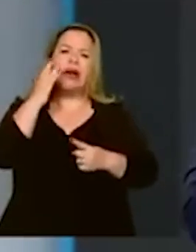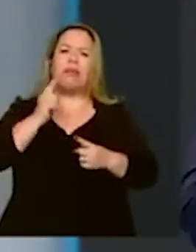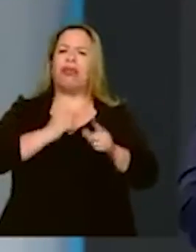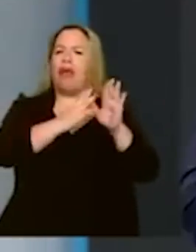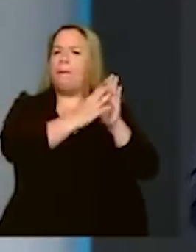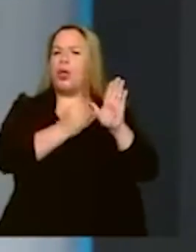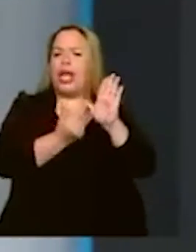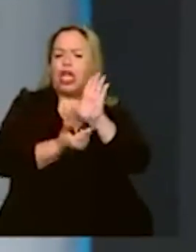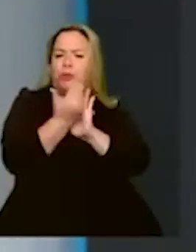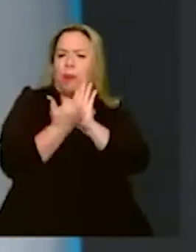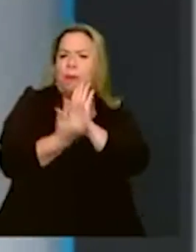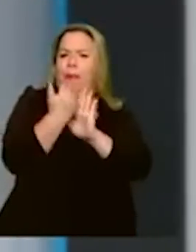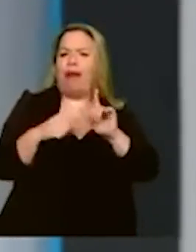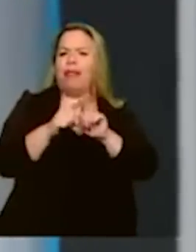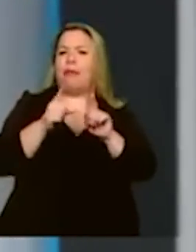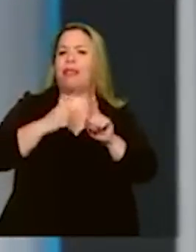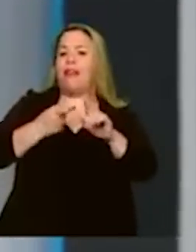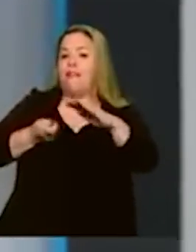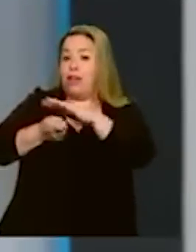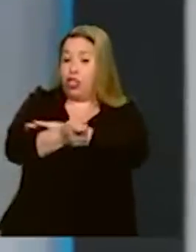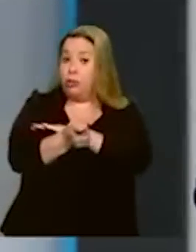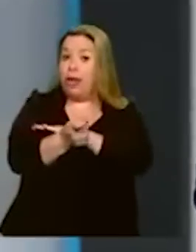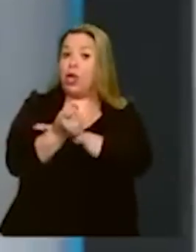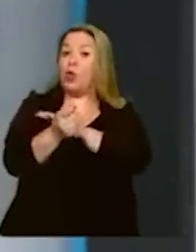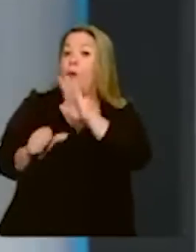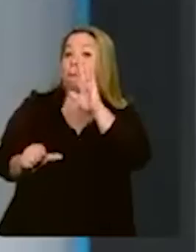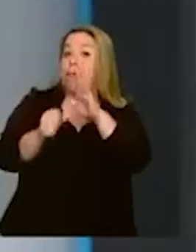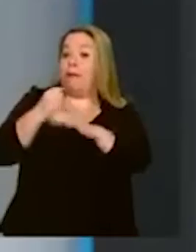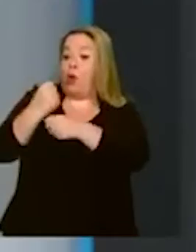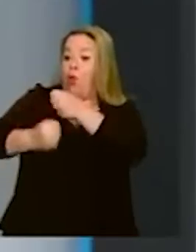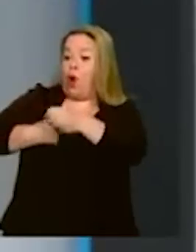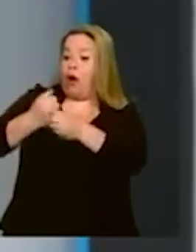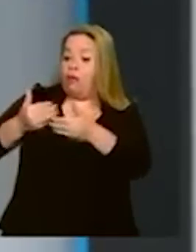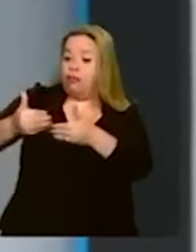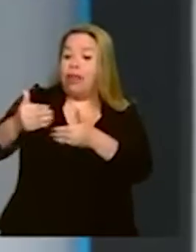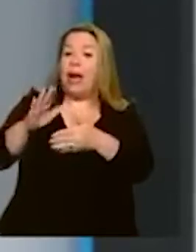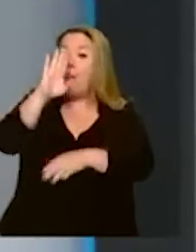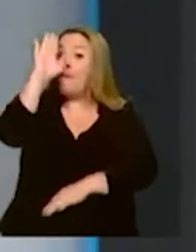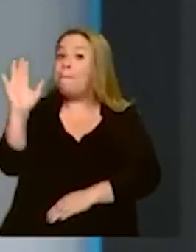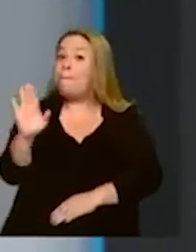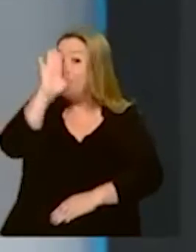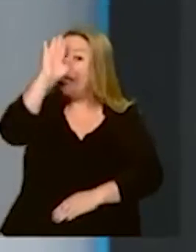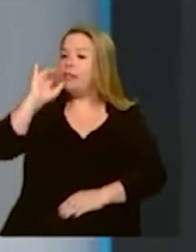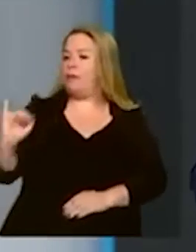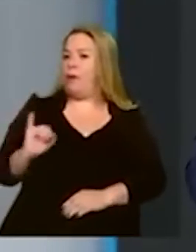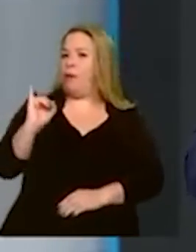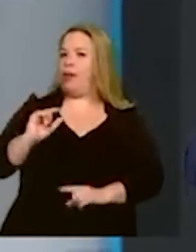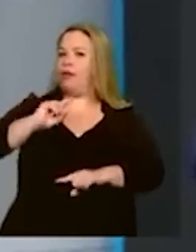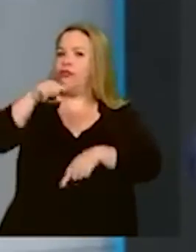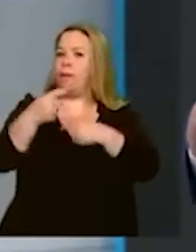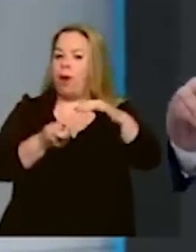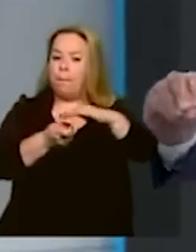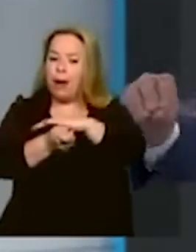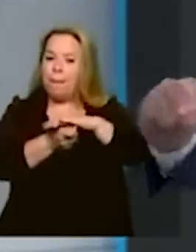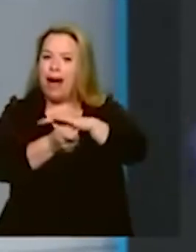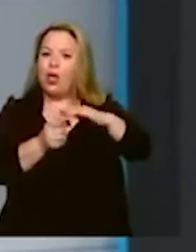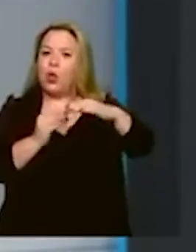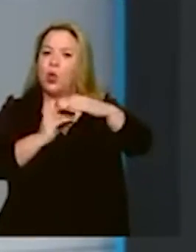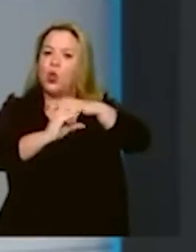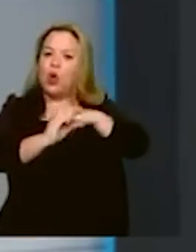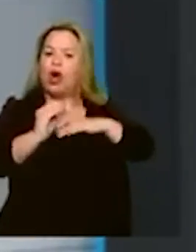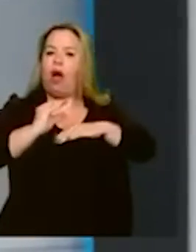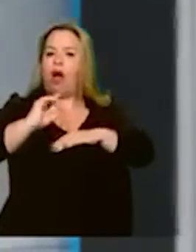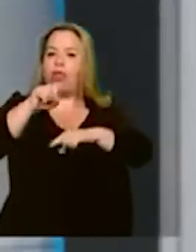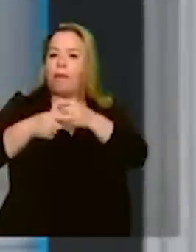dos investimentos nos primeiros anos. Eles são os mais importantes. E no final das contas, quando você faz o investimento, você passa a administrar o